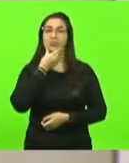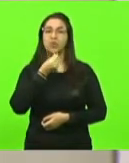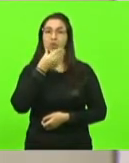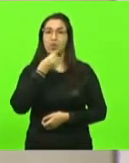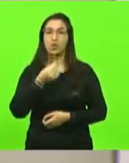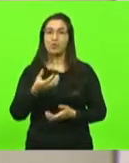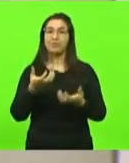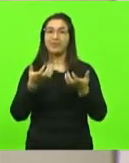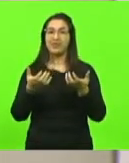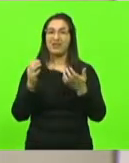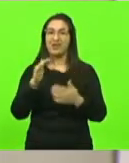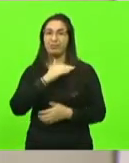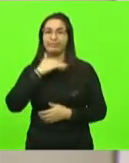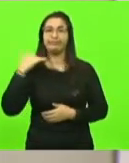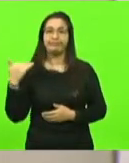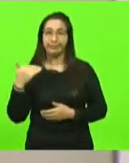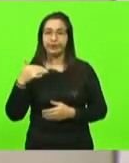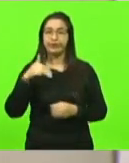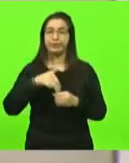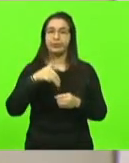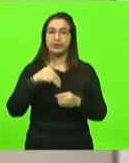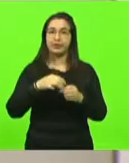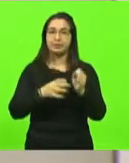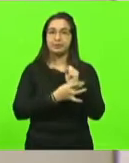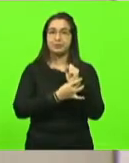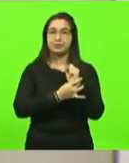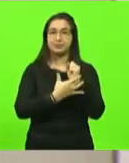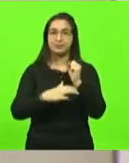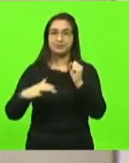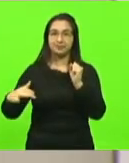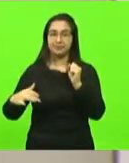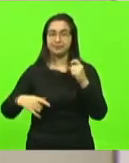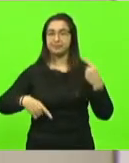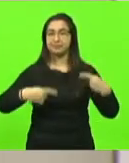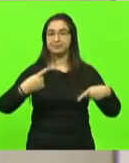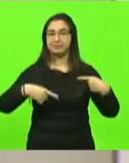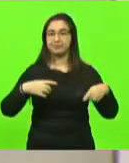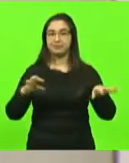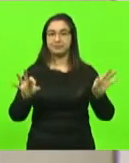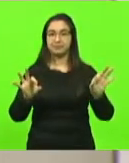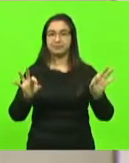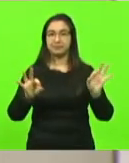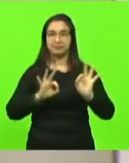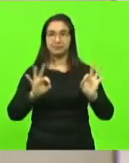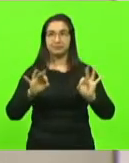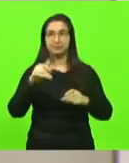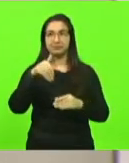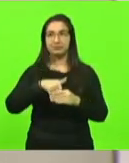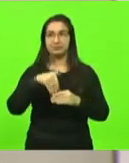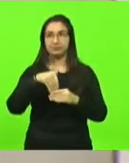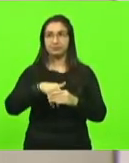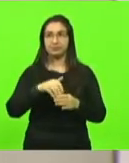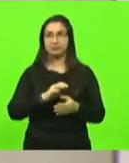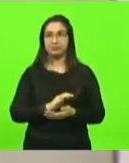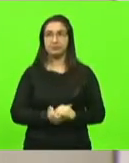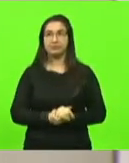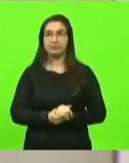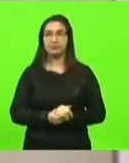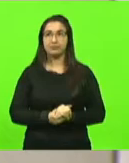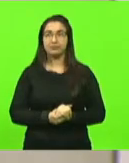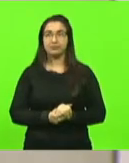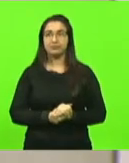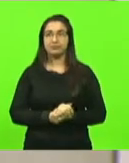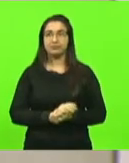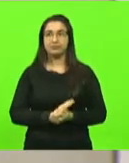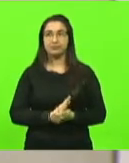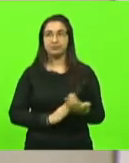cometer suicídio no município de São José. Em discussão, não havendo quem queira discutir, em votação, deputados que aprovam, permaneça como se